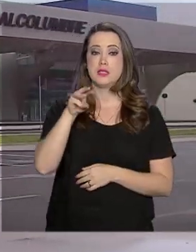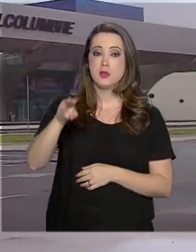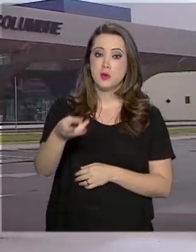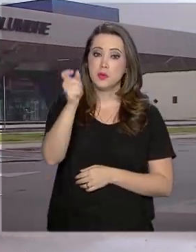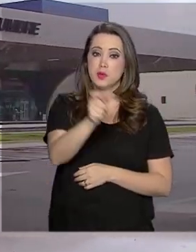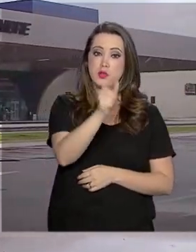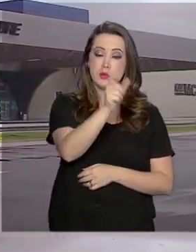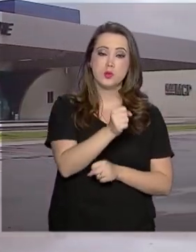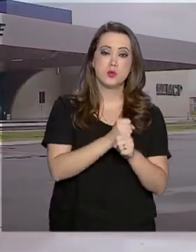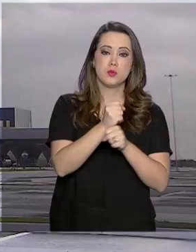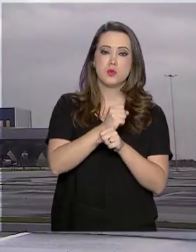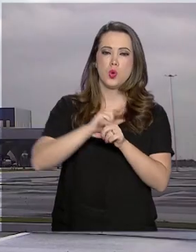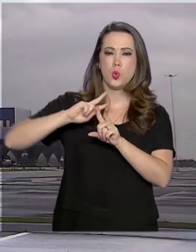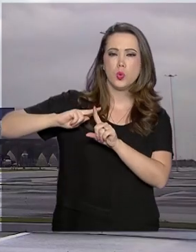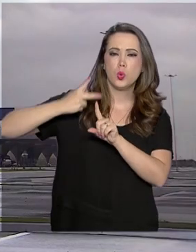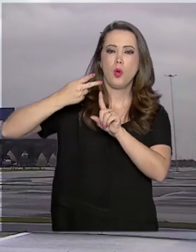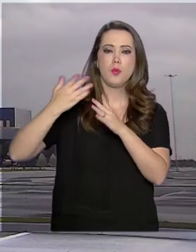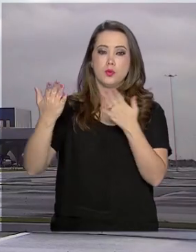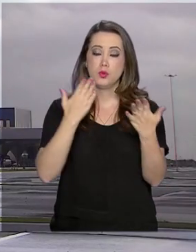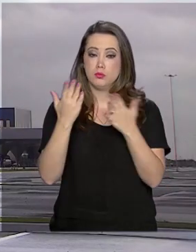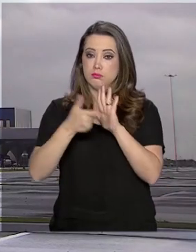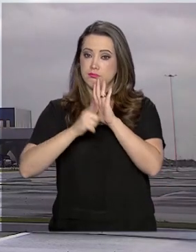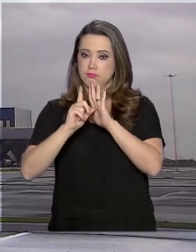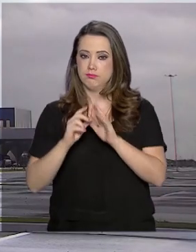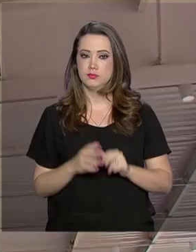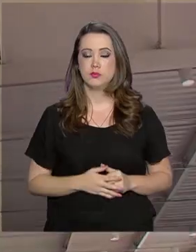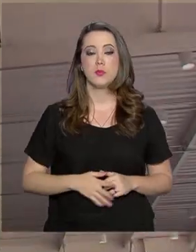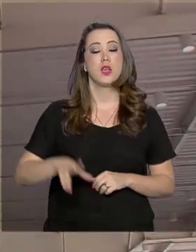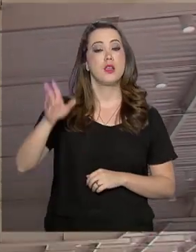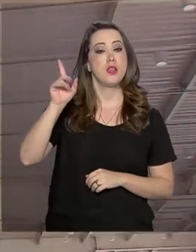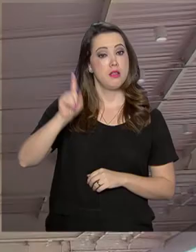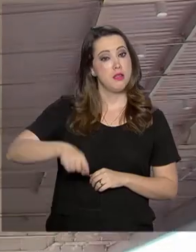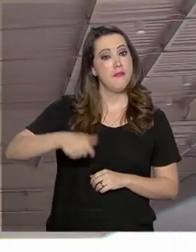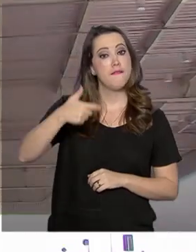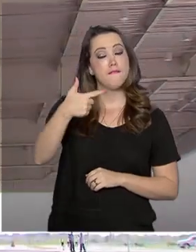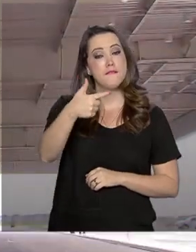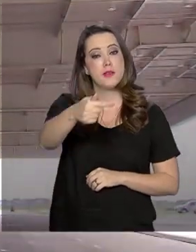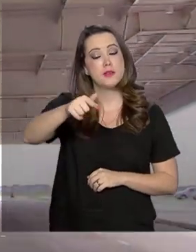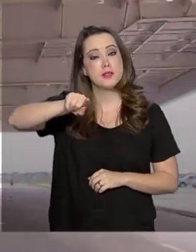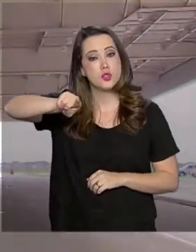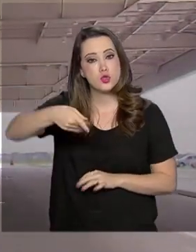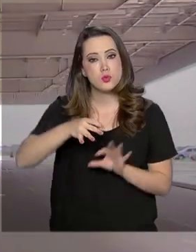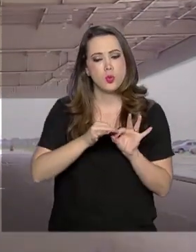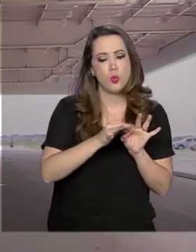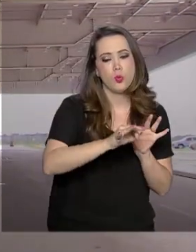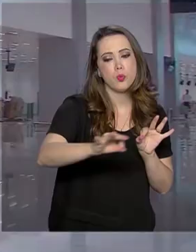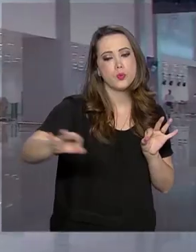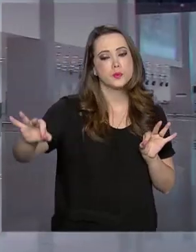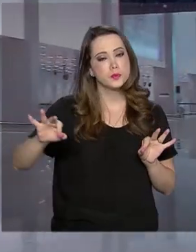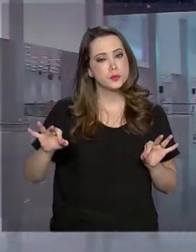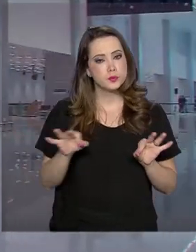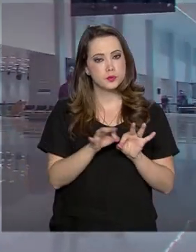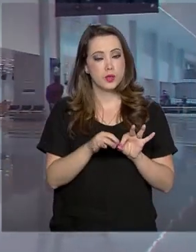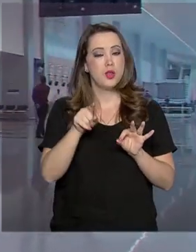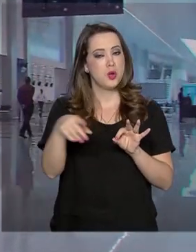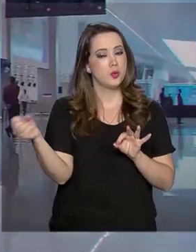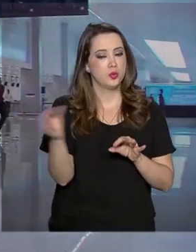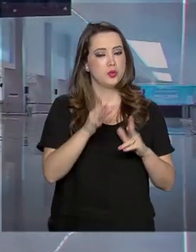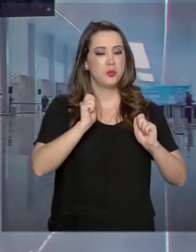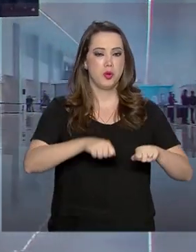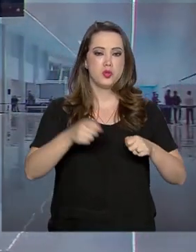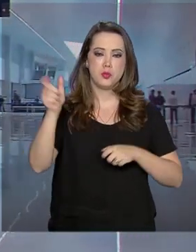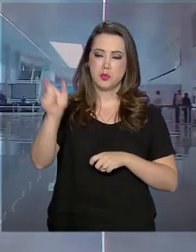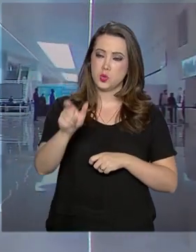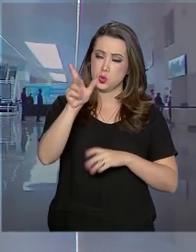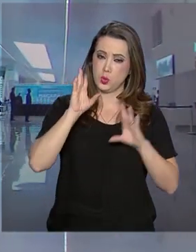passageiros por ano, o dobro da capacidade de atendimento. São 27 mil metros quadrados. O novo terminal tem estrutura para receber